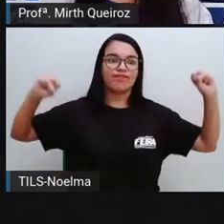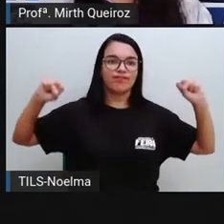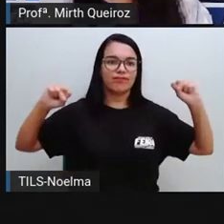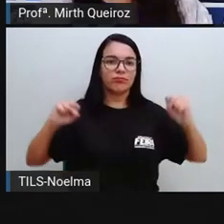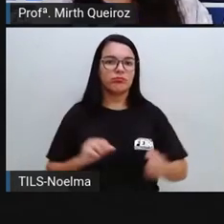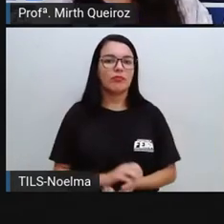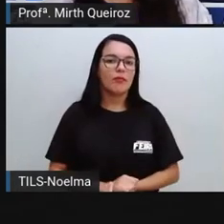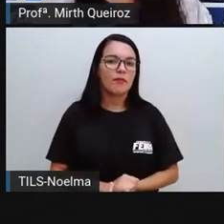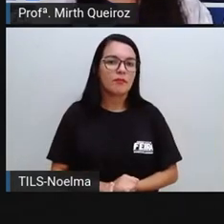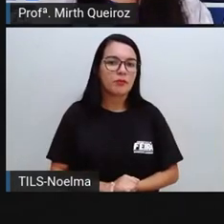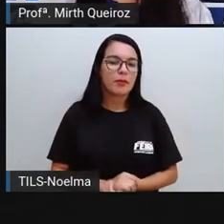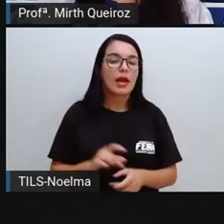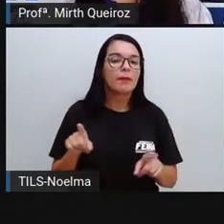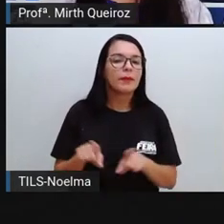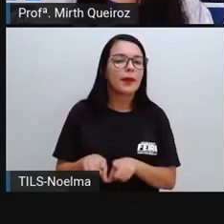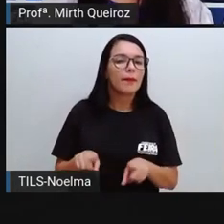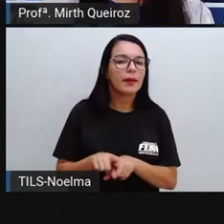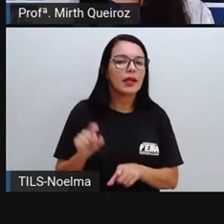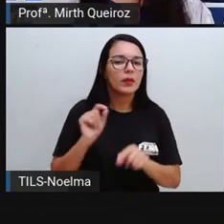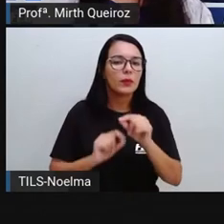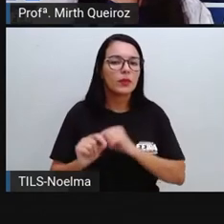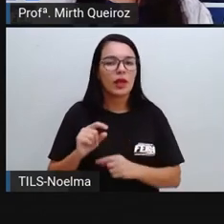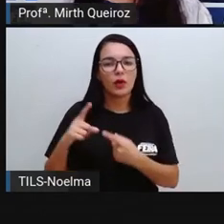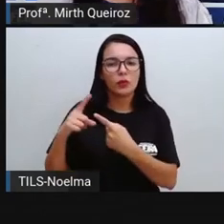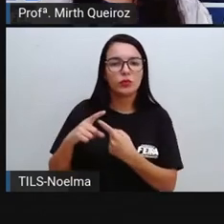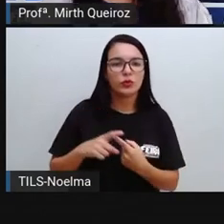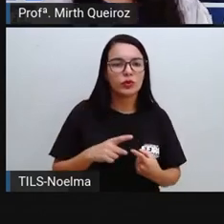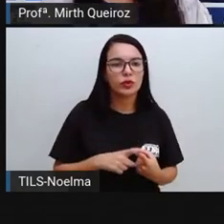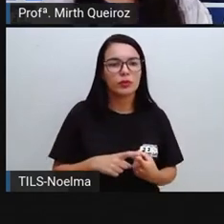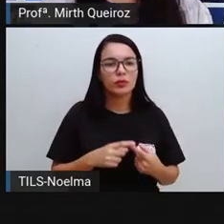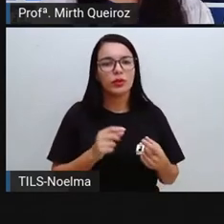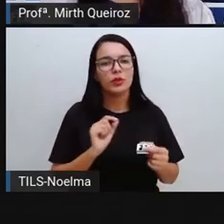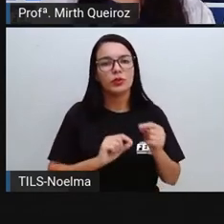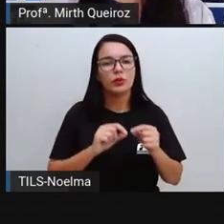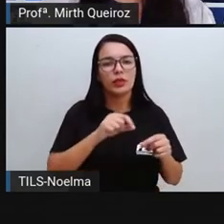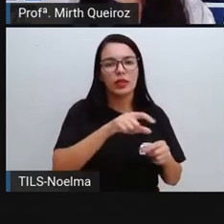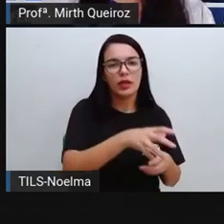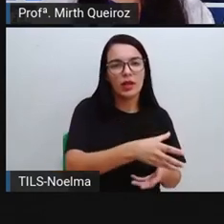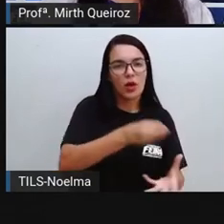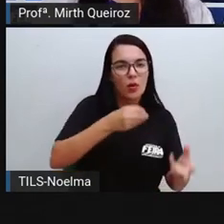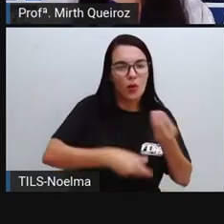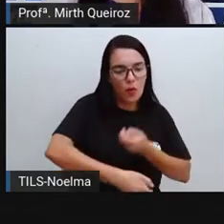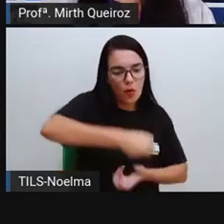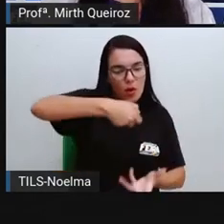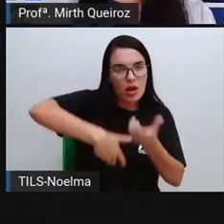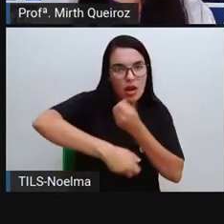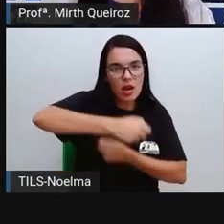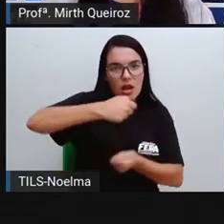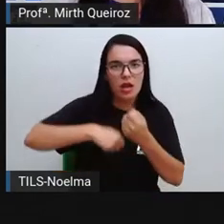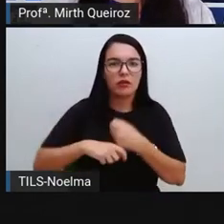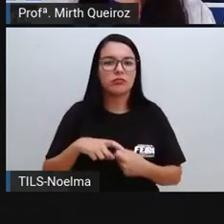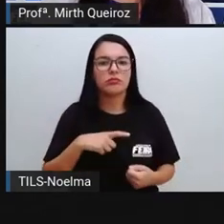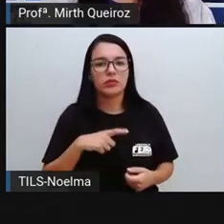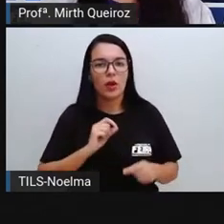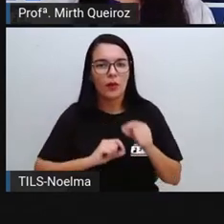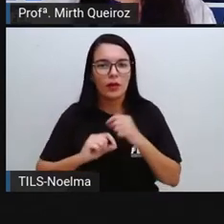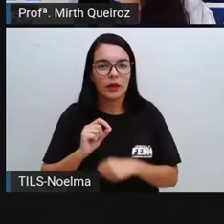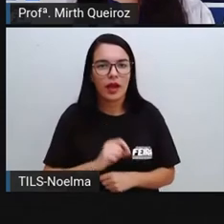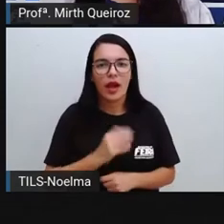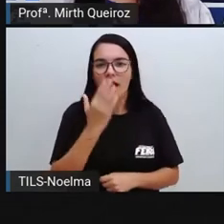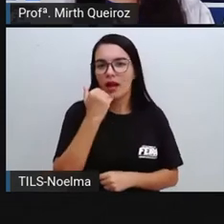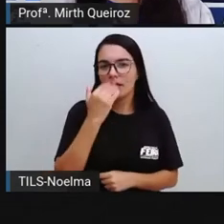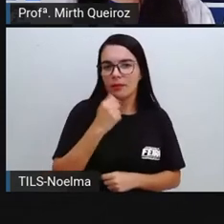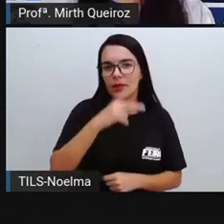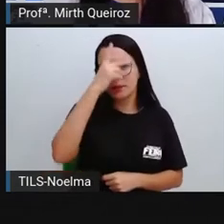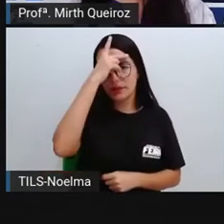pastagens para gado, matéria-prima para a indústria, né? A gente vê aí que vai se